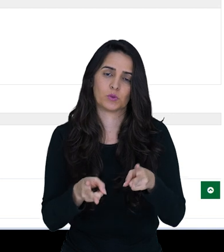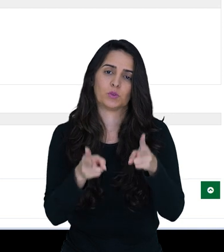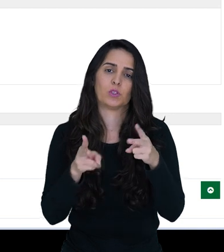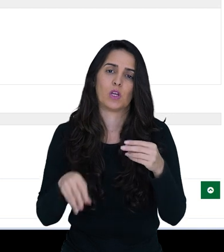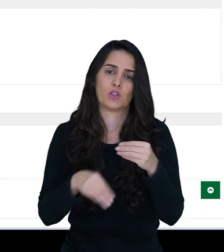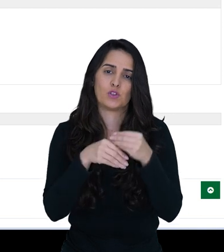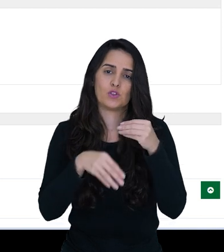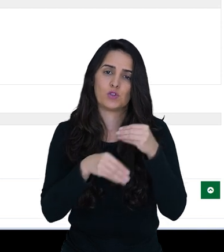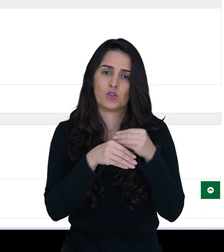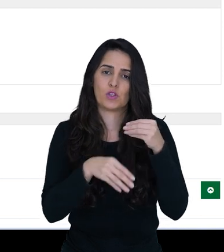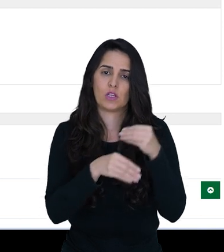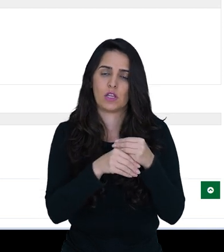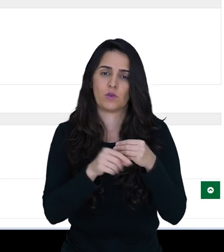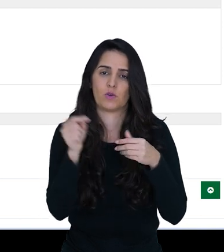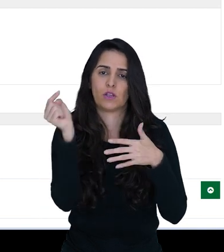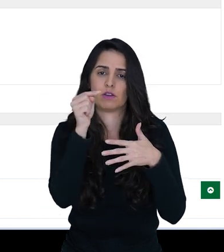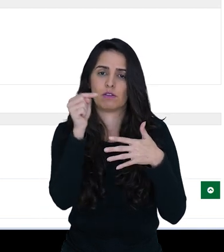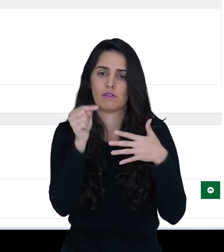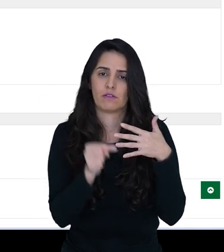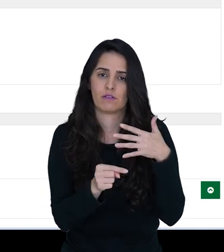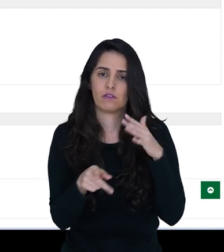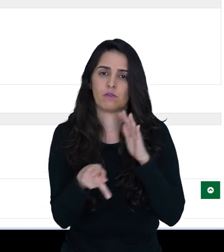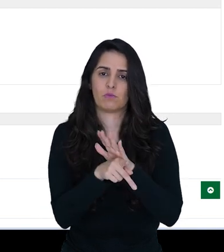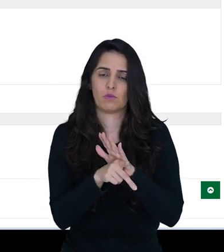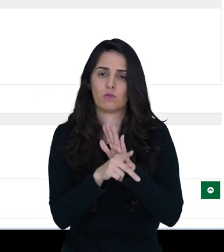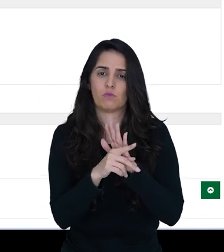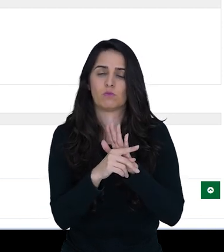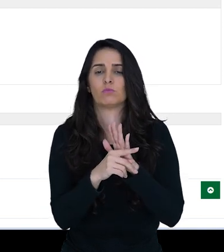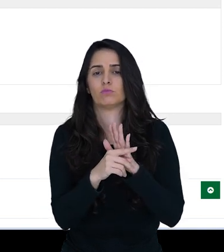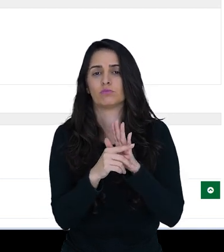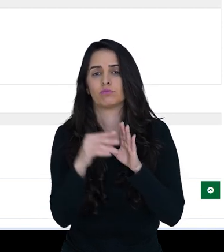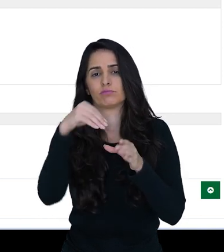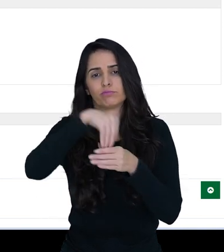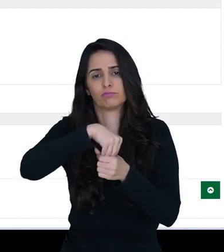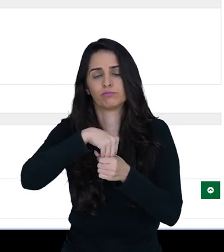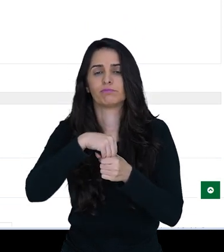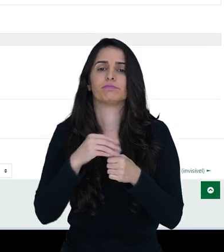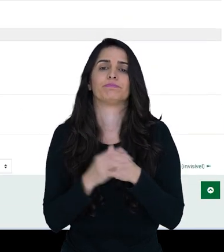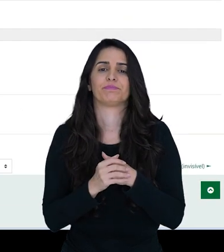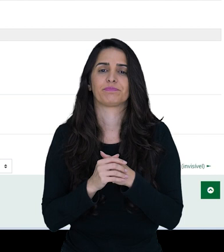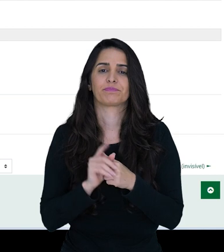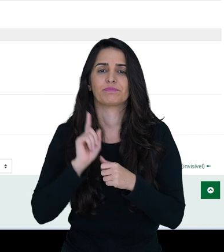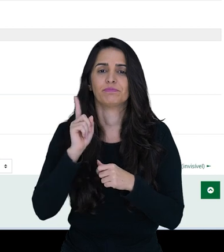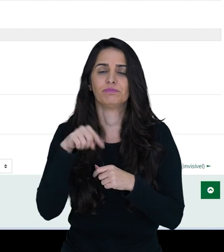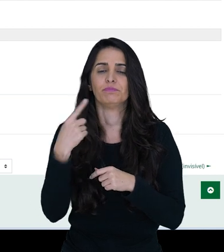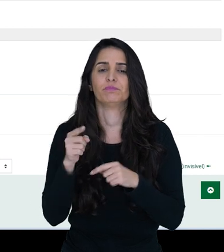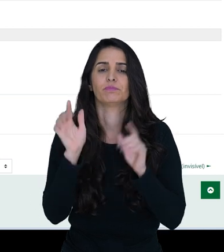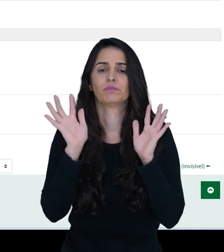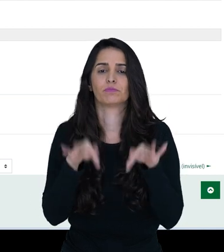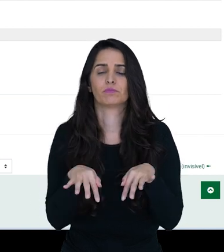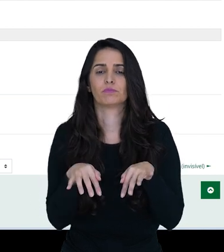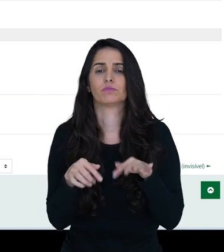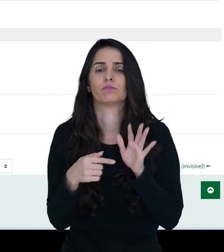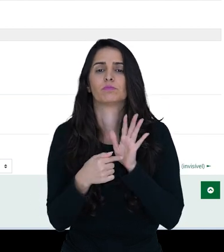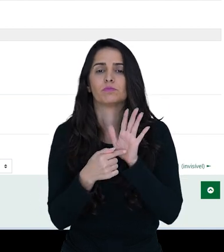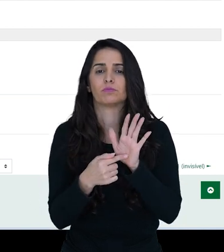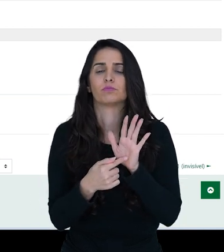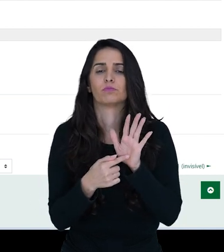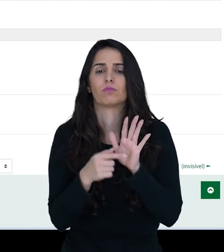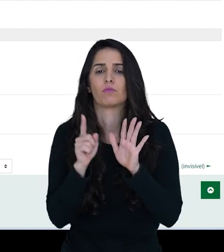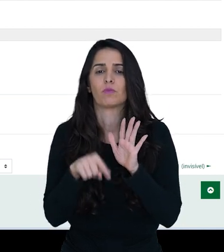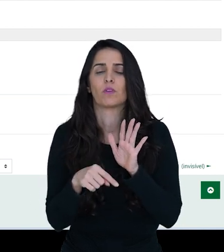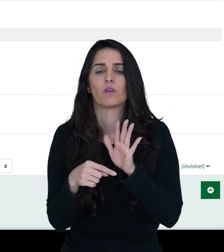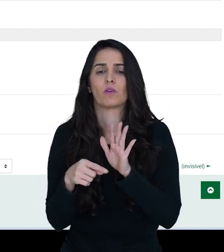seguir adicionando critérios nessa guia. Por fim, eu deixo marcadas essas opções de